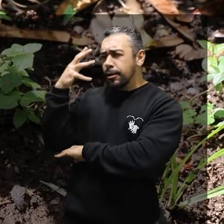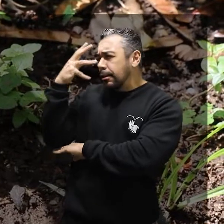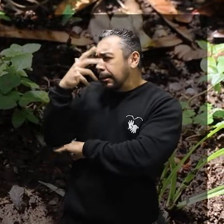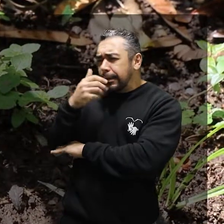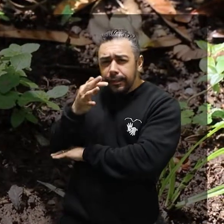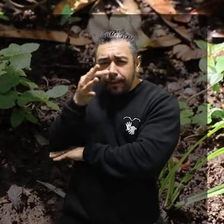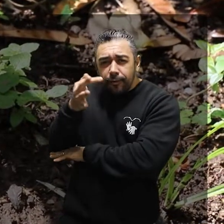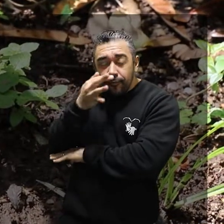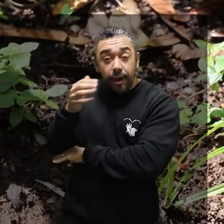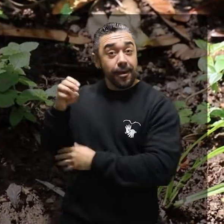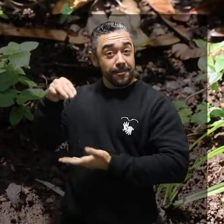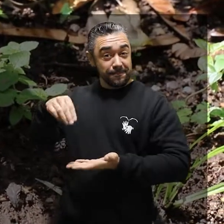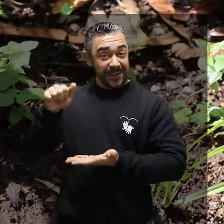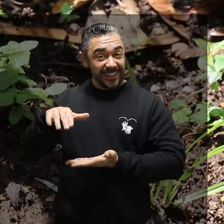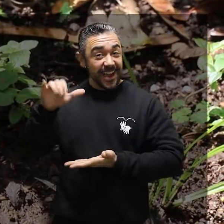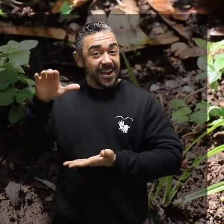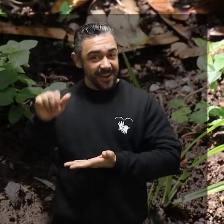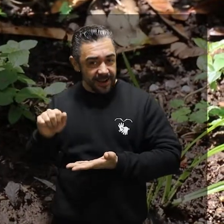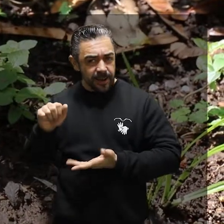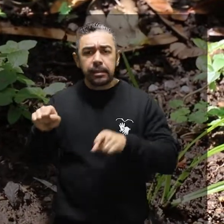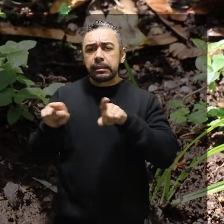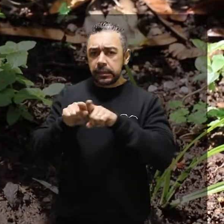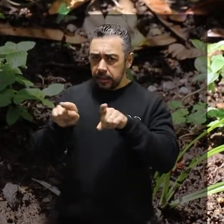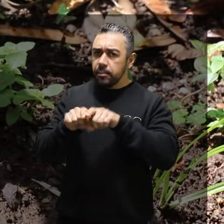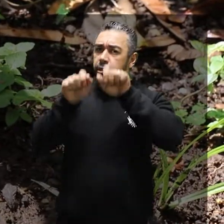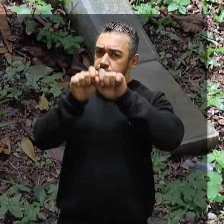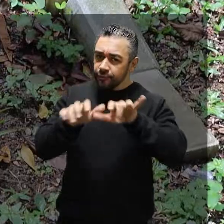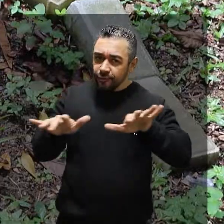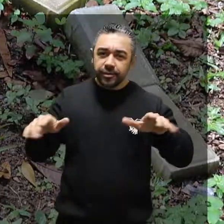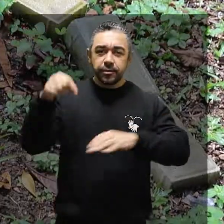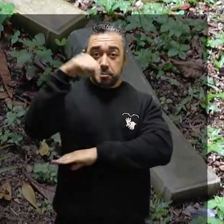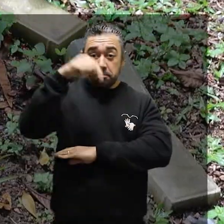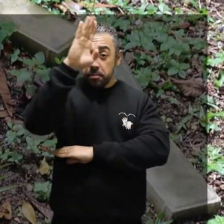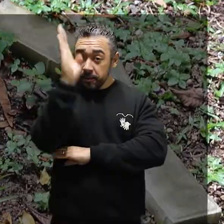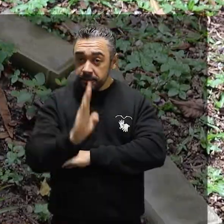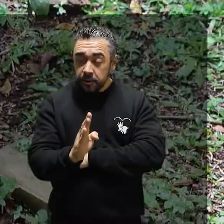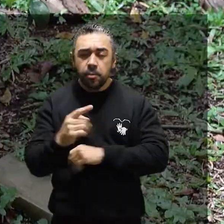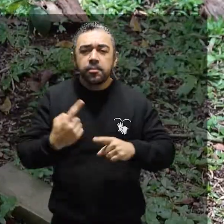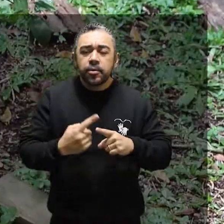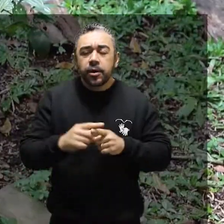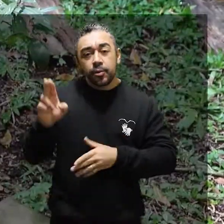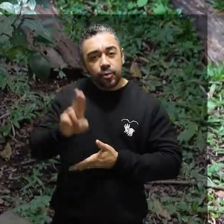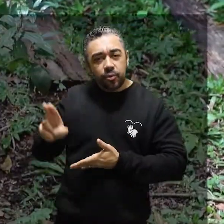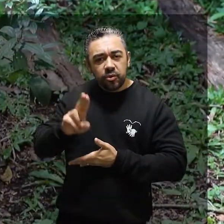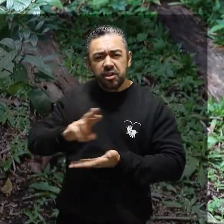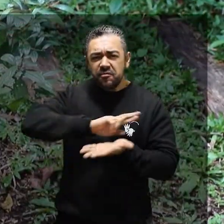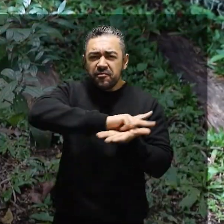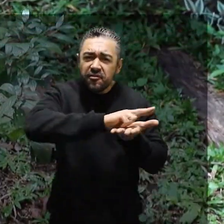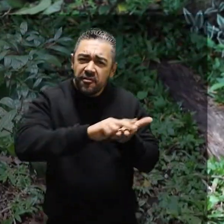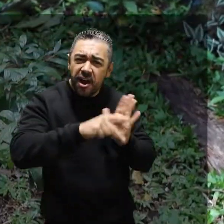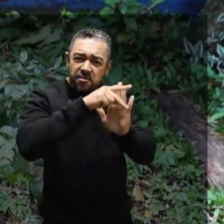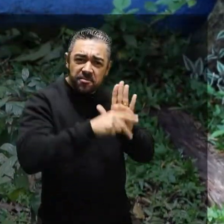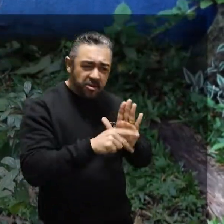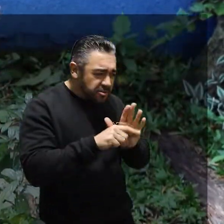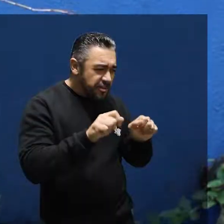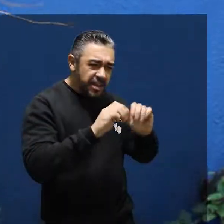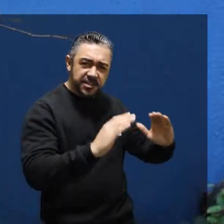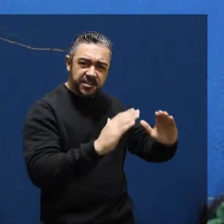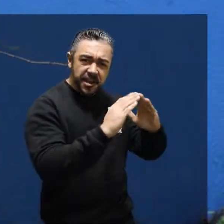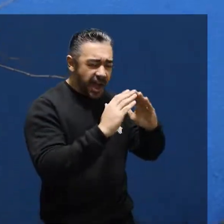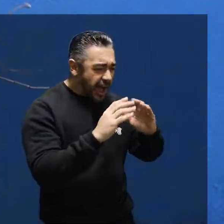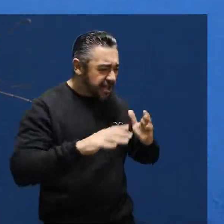flores. É o Manacá da Serra. Ela também é amplamente difundida no Brasil, pois é muito utilizada em projetos paisagísticos,